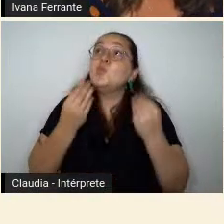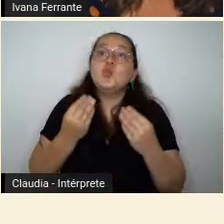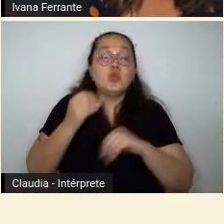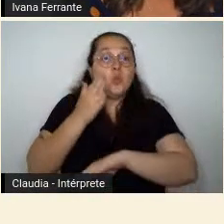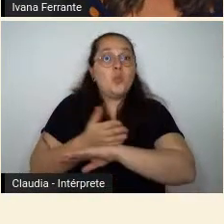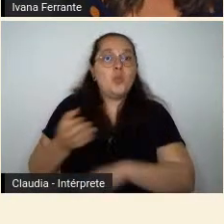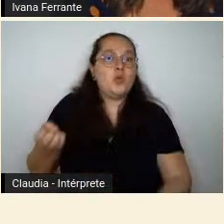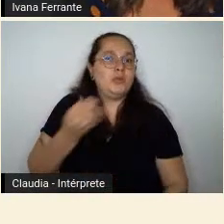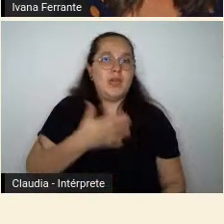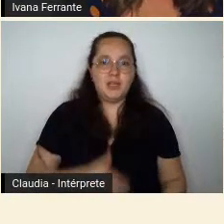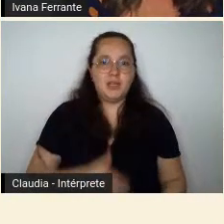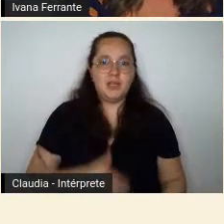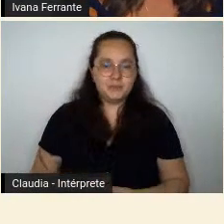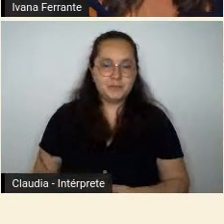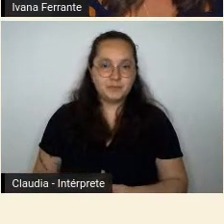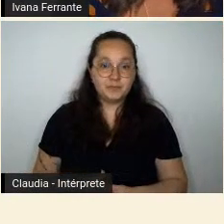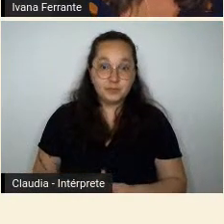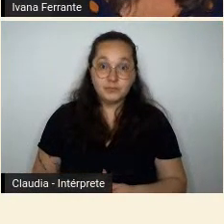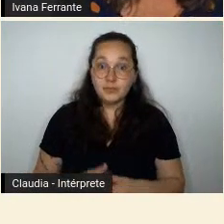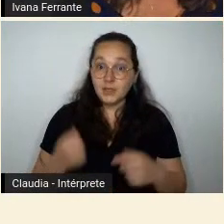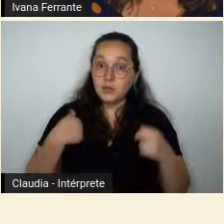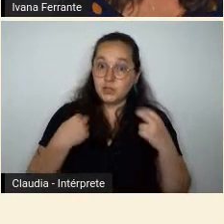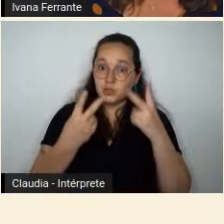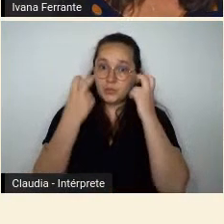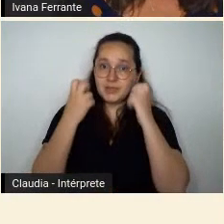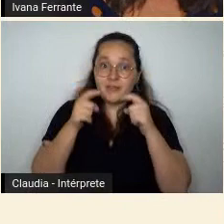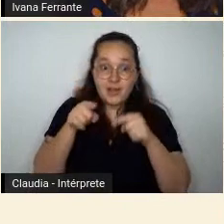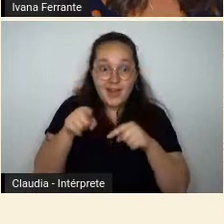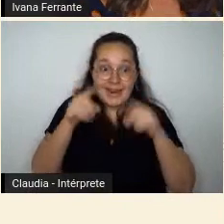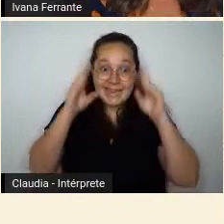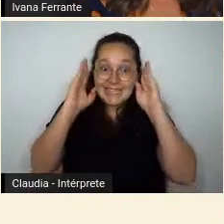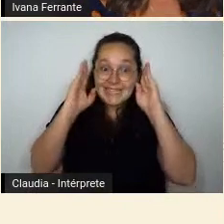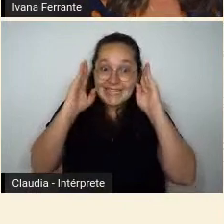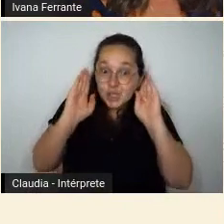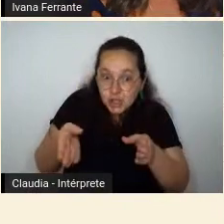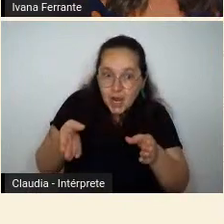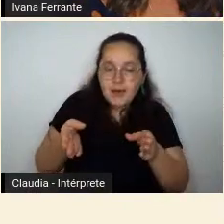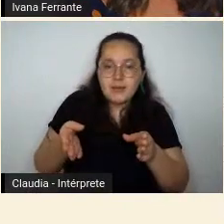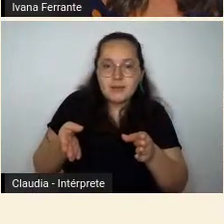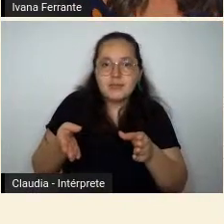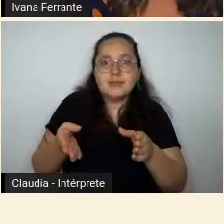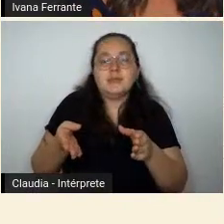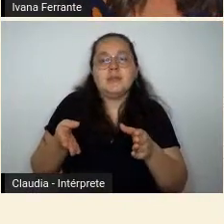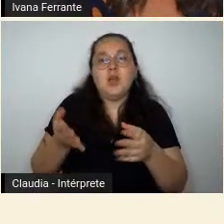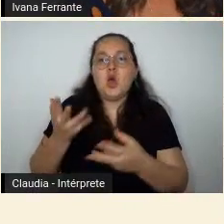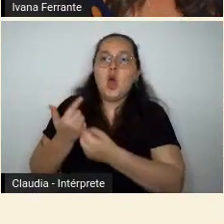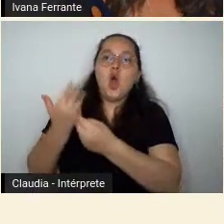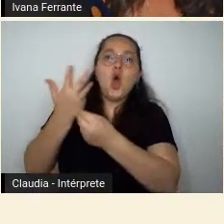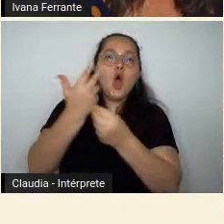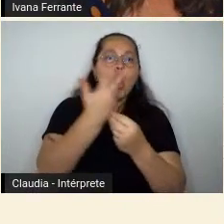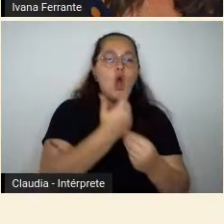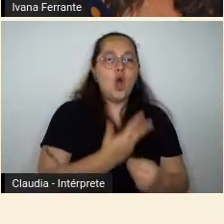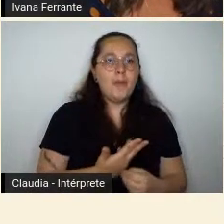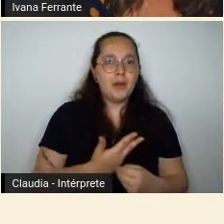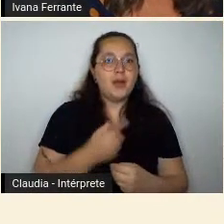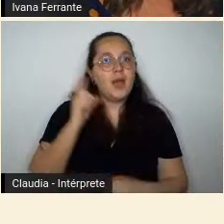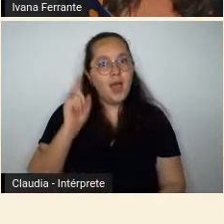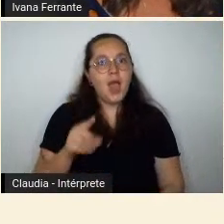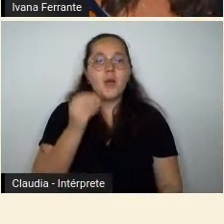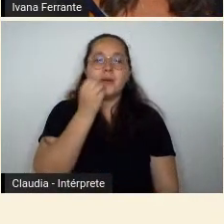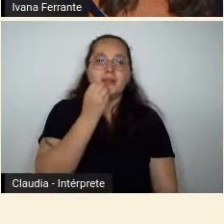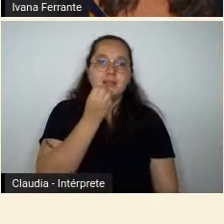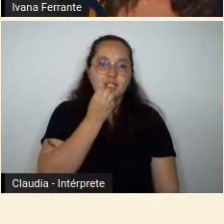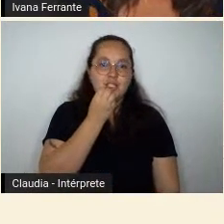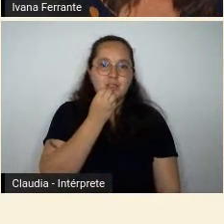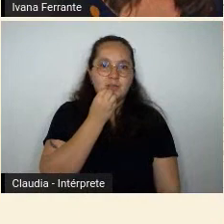que ela leva, já nesse início, nessas primeiras obras dela, uma tentativa mesmo de quebrar com o